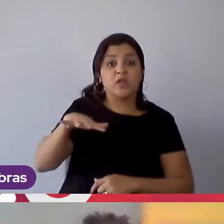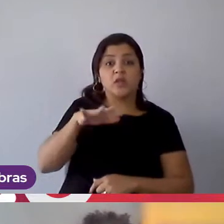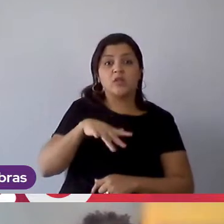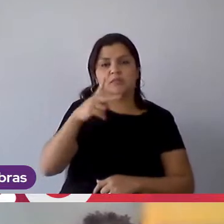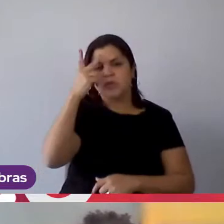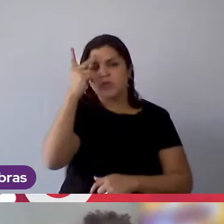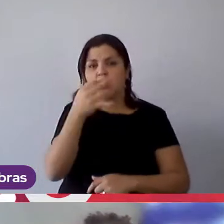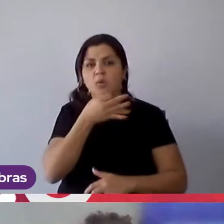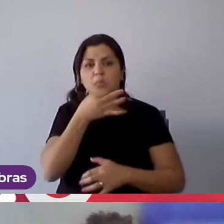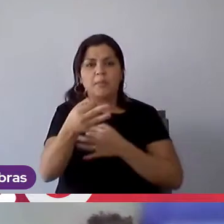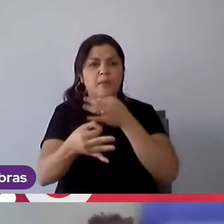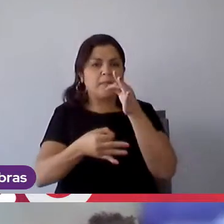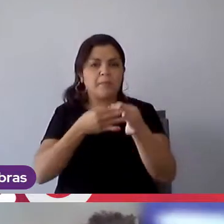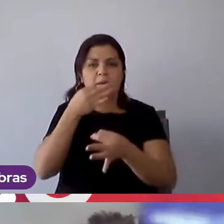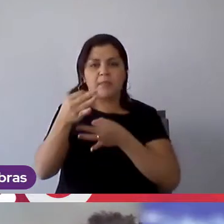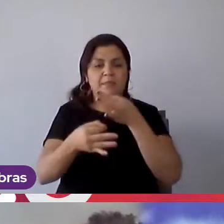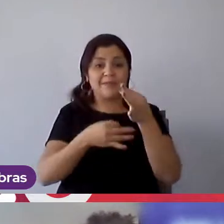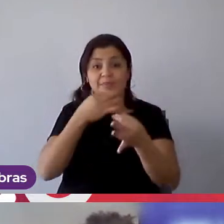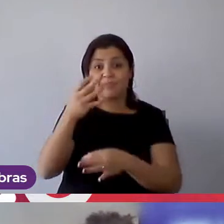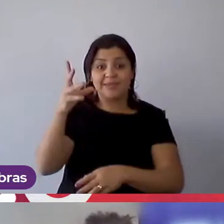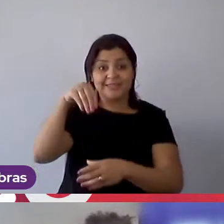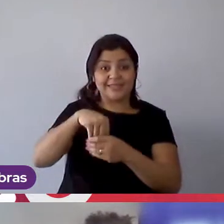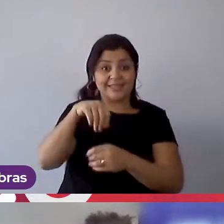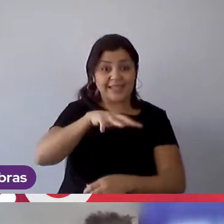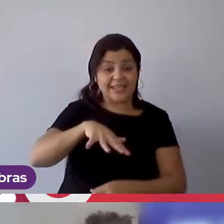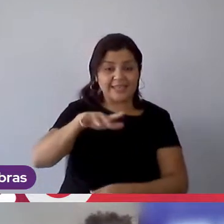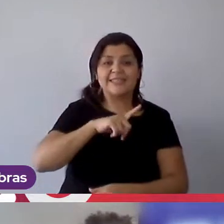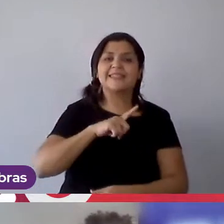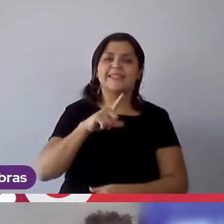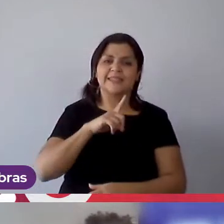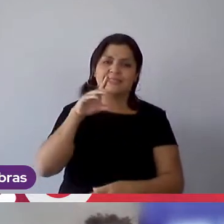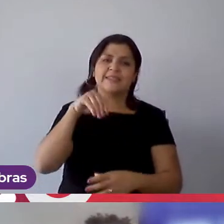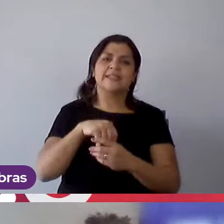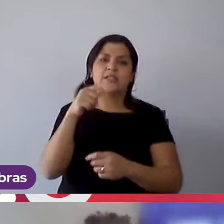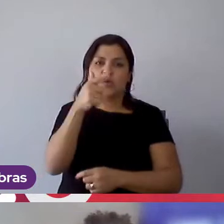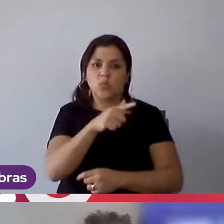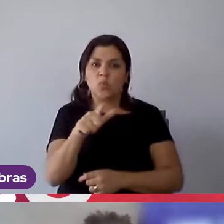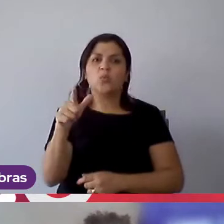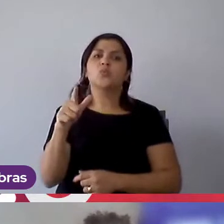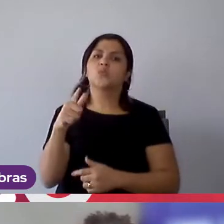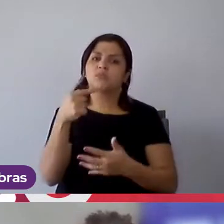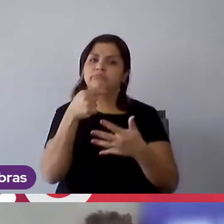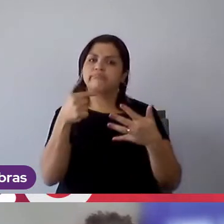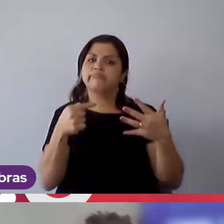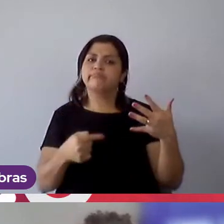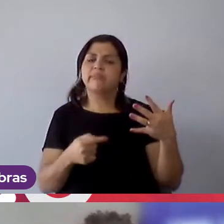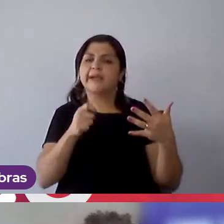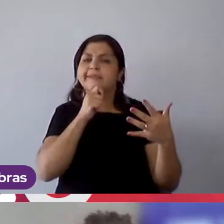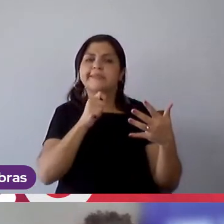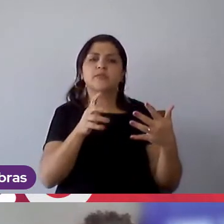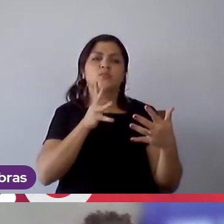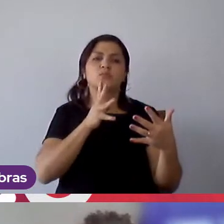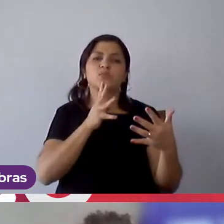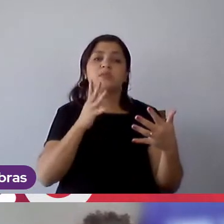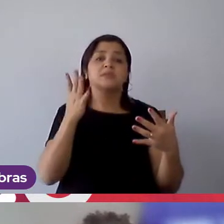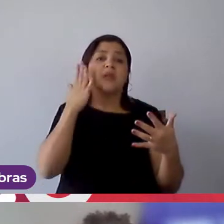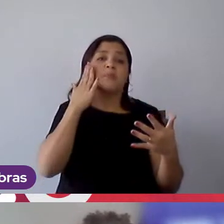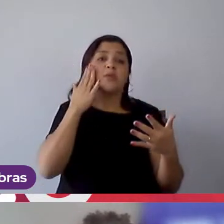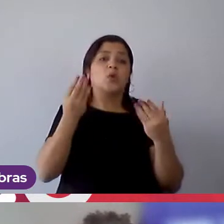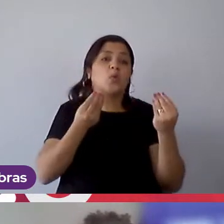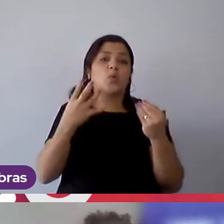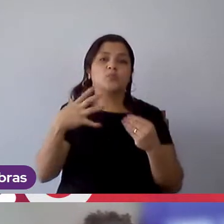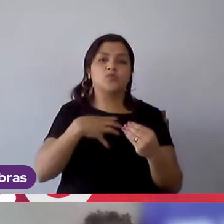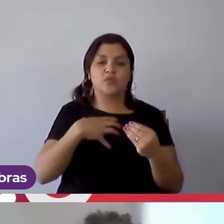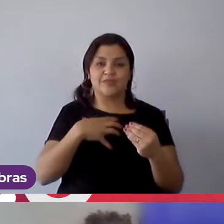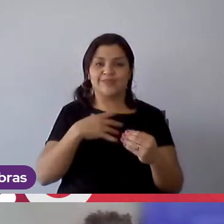você diariamente dentro da sua área provavelmente tem outras vertentes que você nem conheça que você nem sabia que existia na